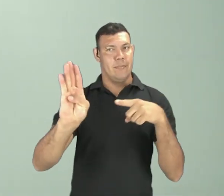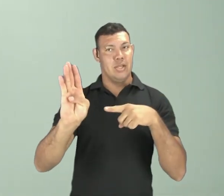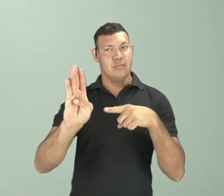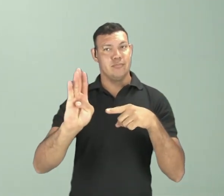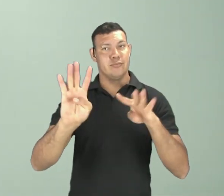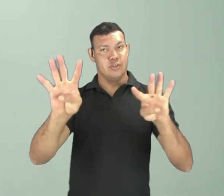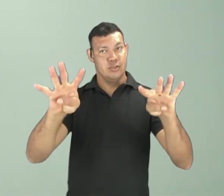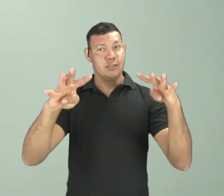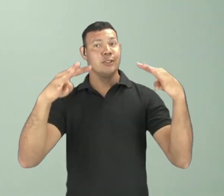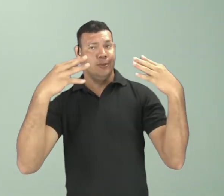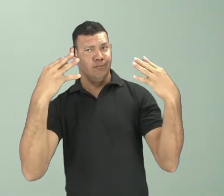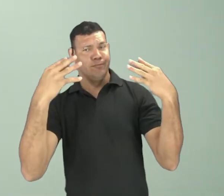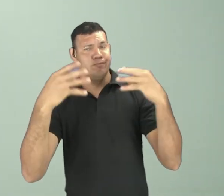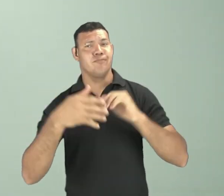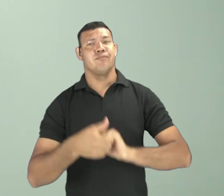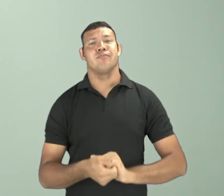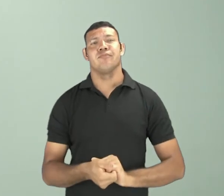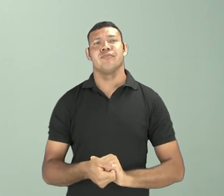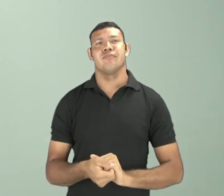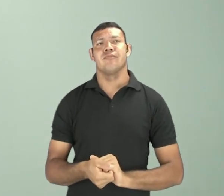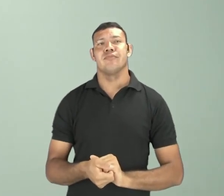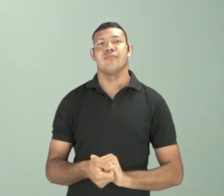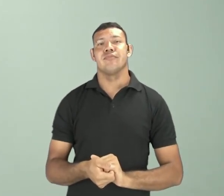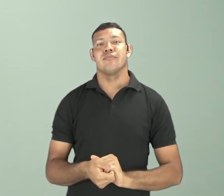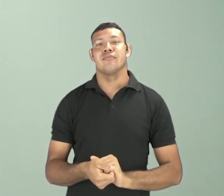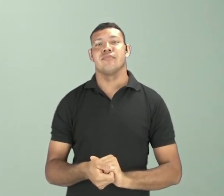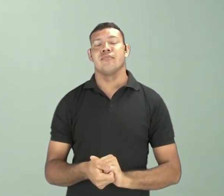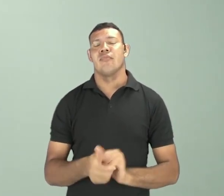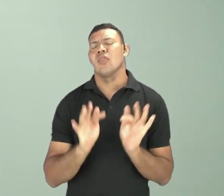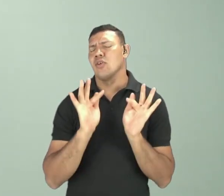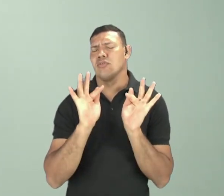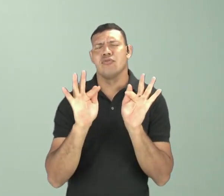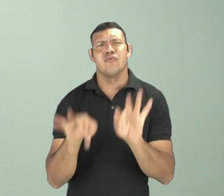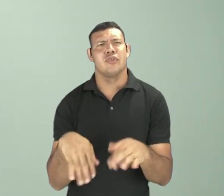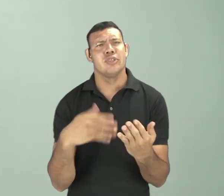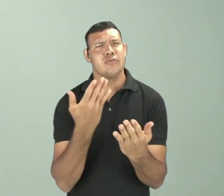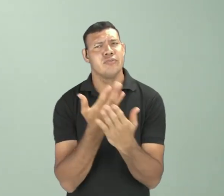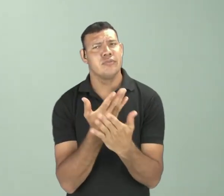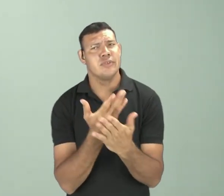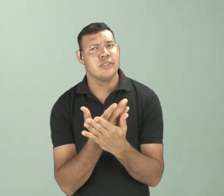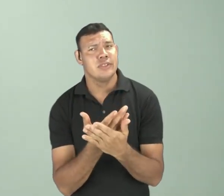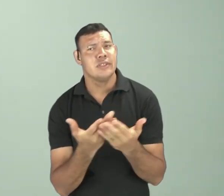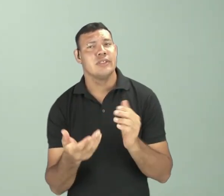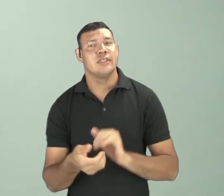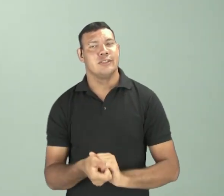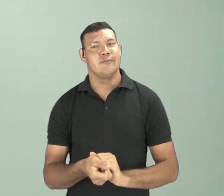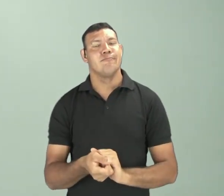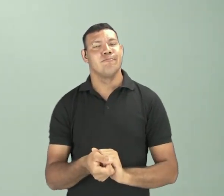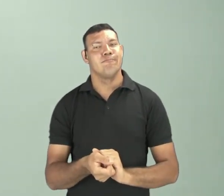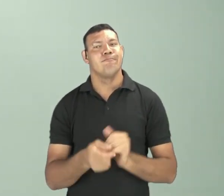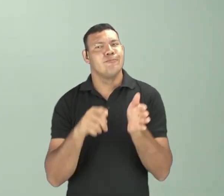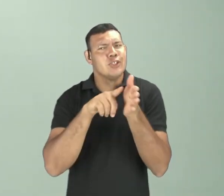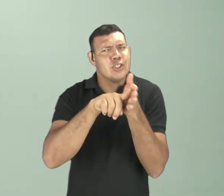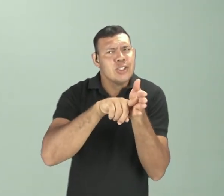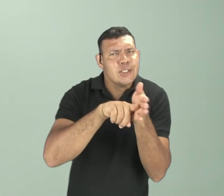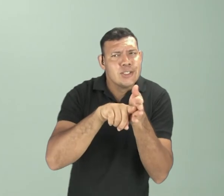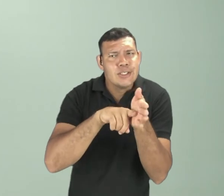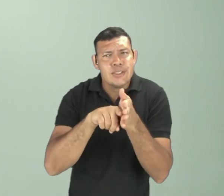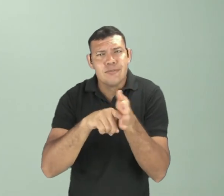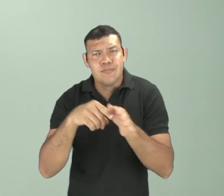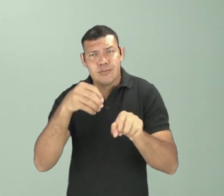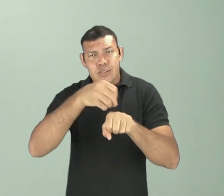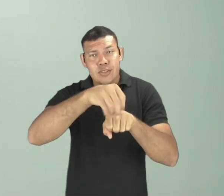em mim, tá? Por favor. Nós estamos chegando ao final desta aula e, como sugestão de pesquisa para vocês,